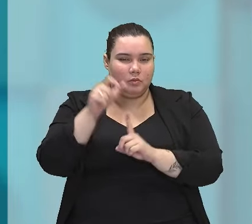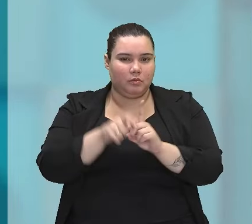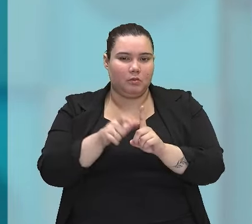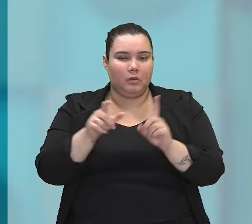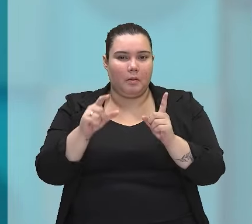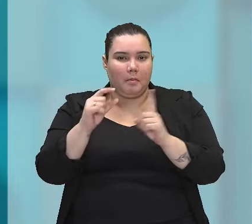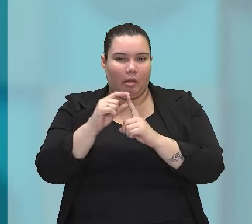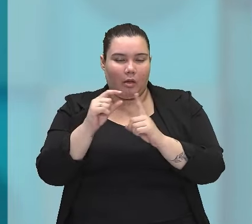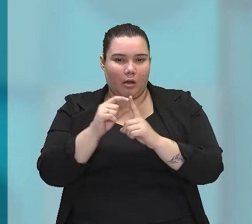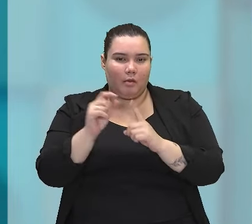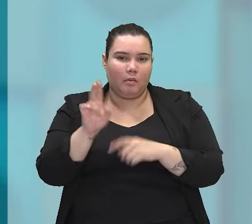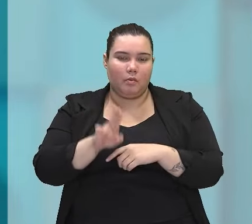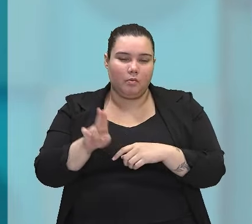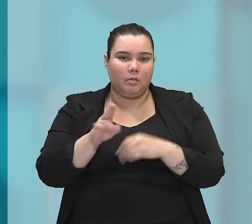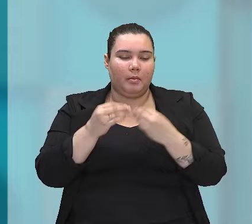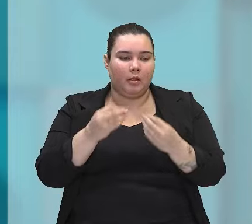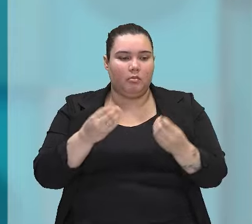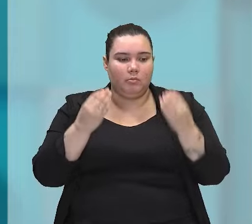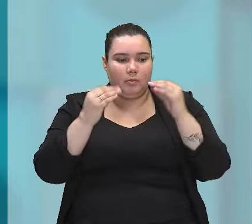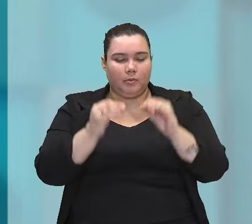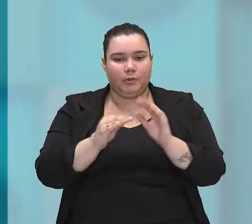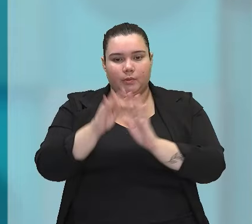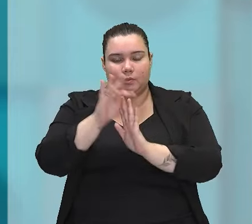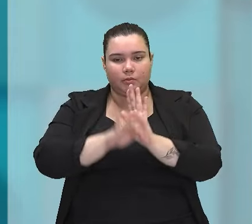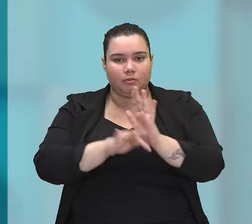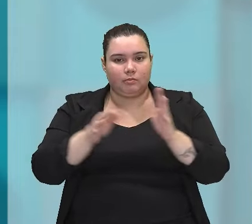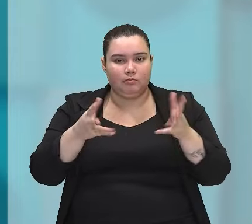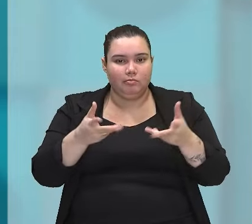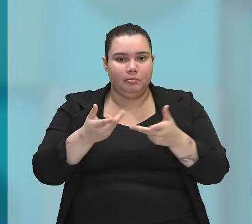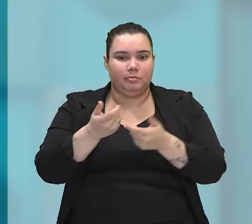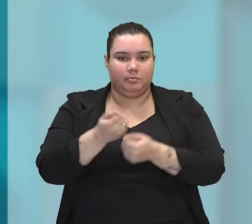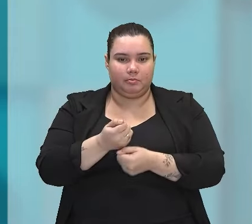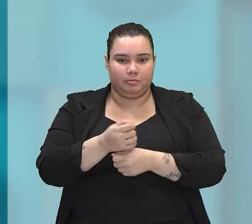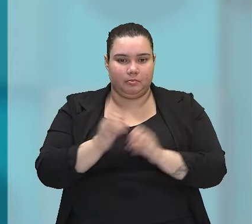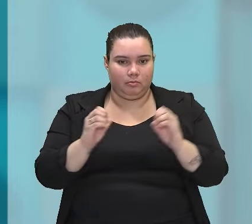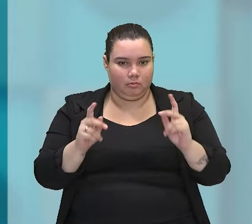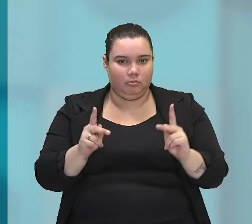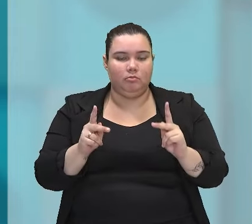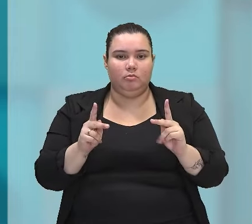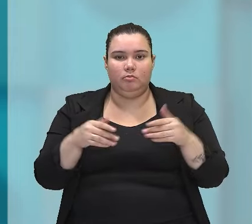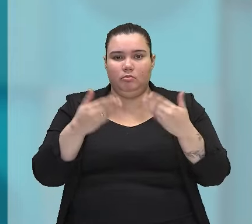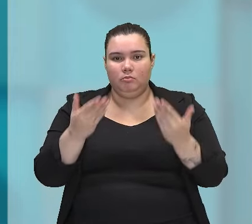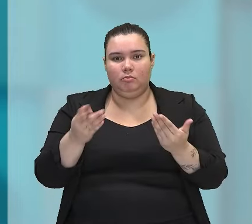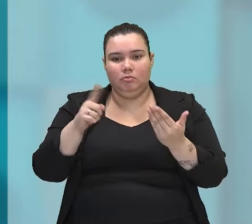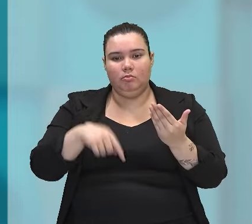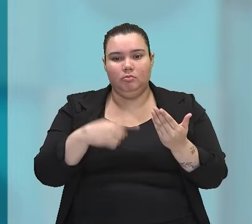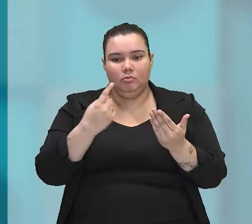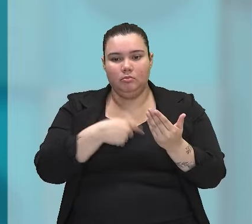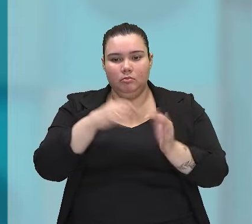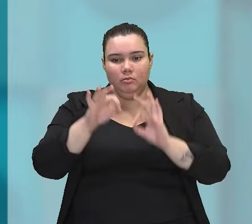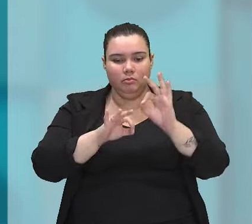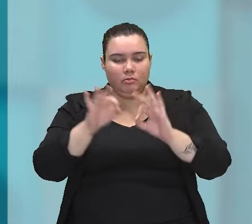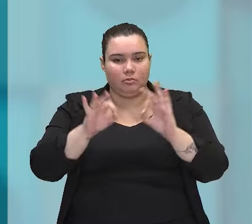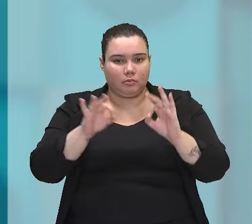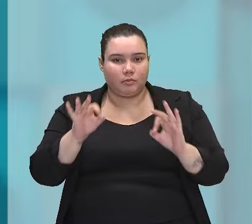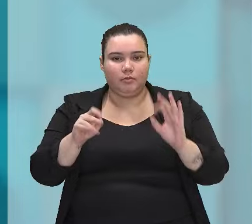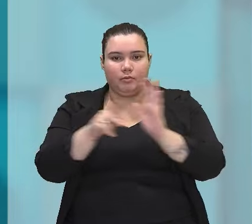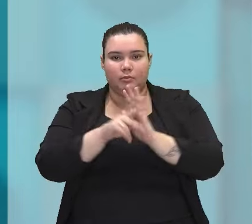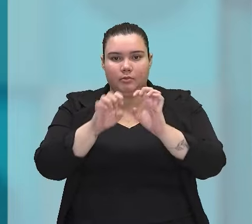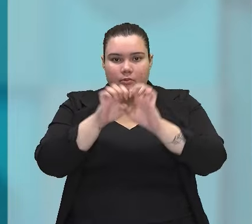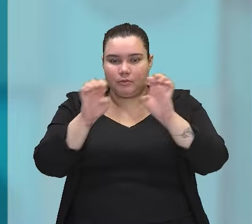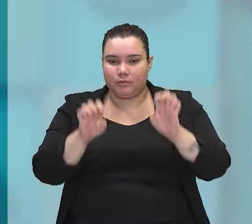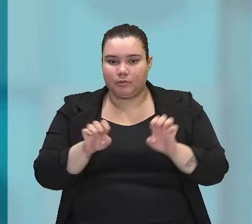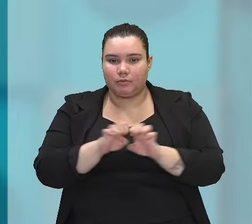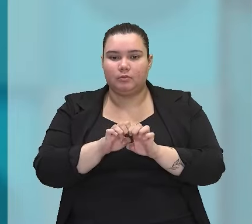tornar o texto mais expressivo, certo? Então, exatamente quando a gente mexe nas estruturas da